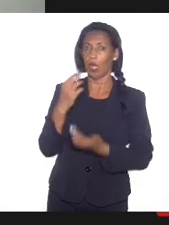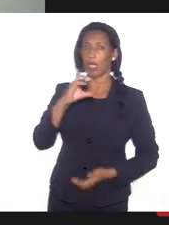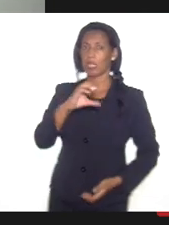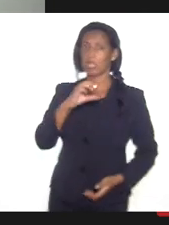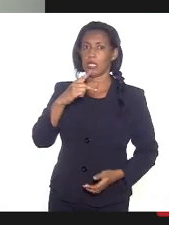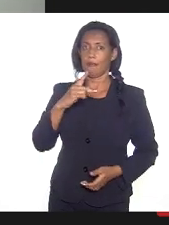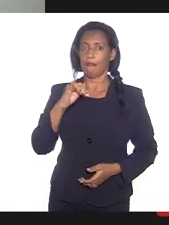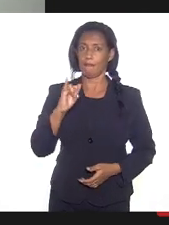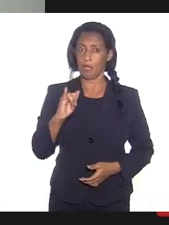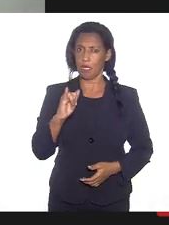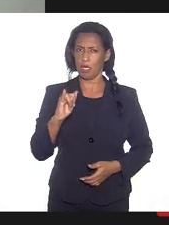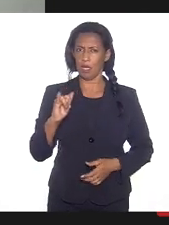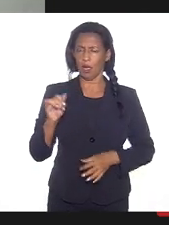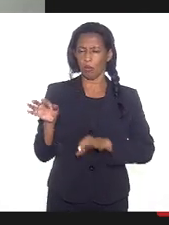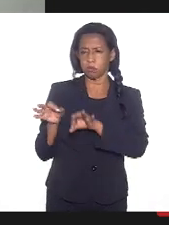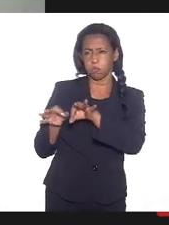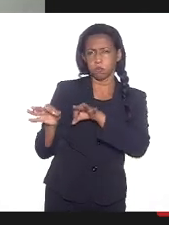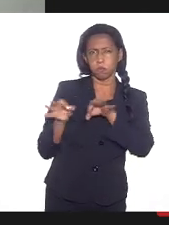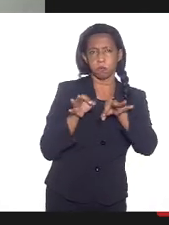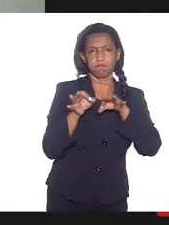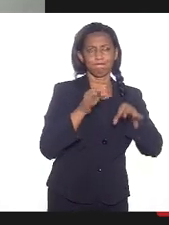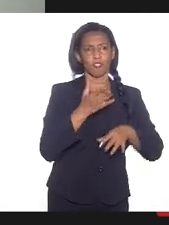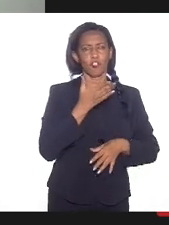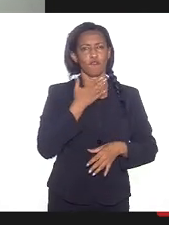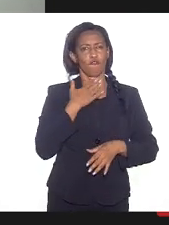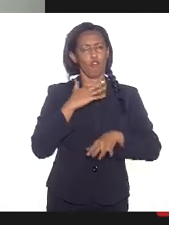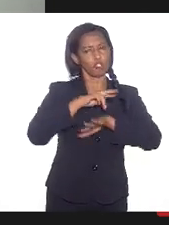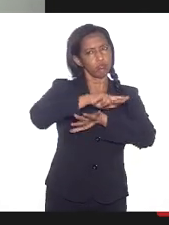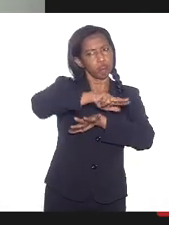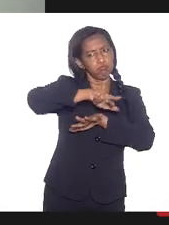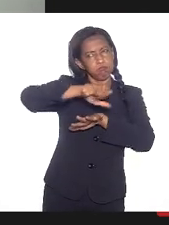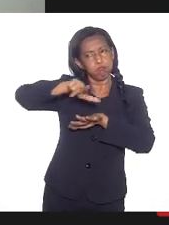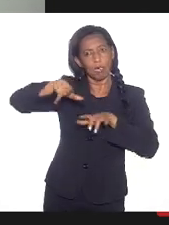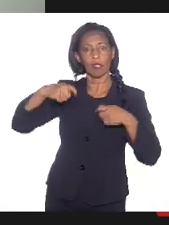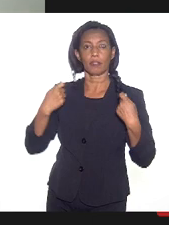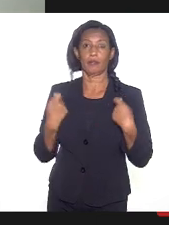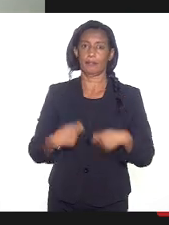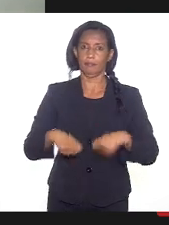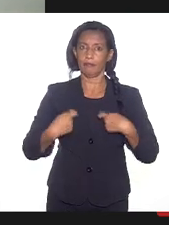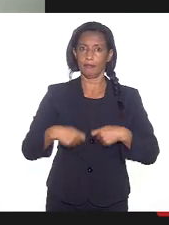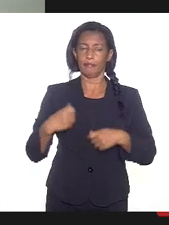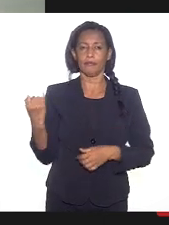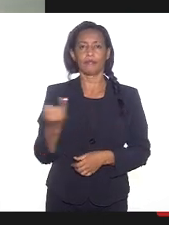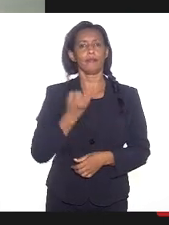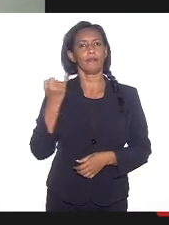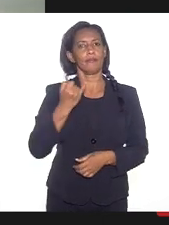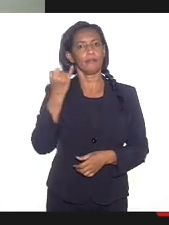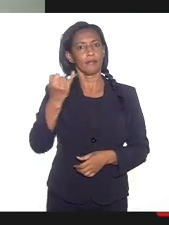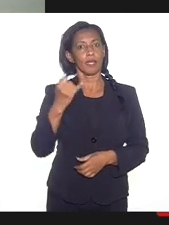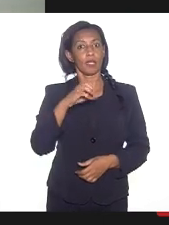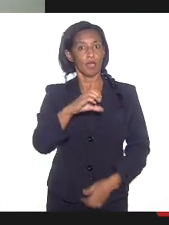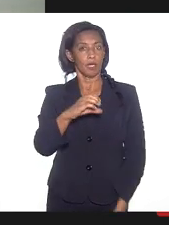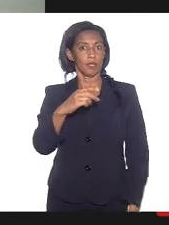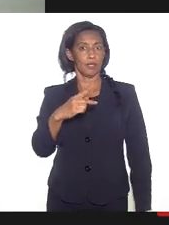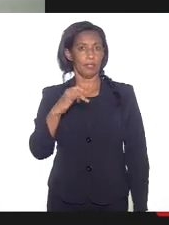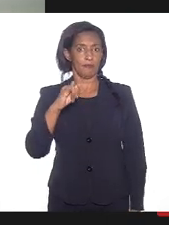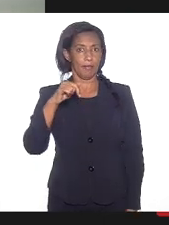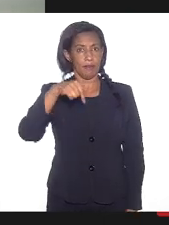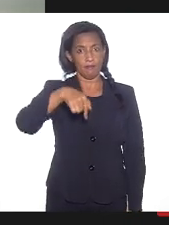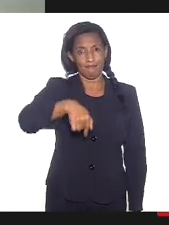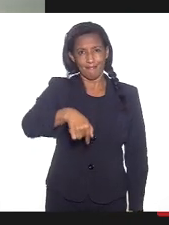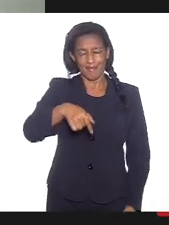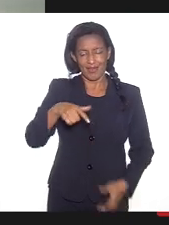especial construindo essas vozes plurais tão necessárias e importantes para uma CPI dessa